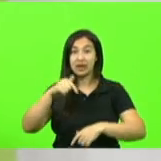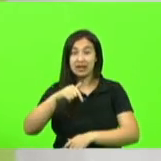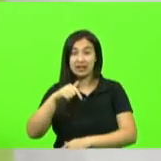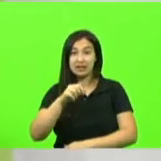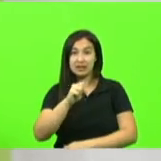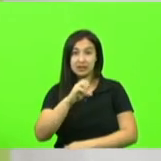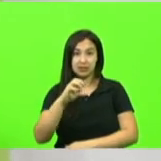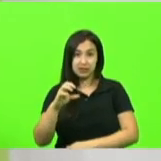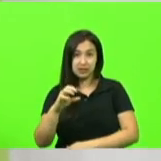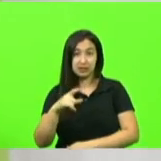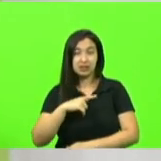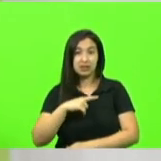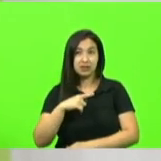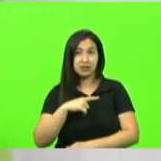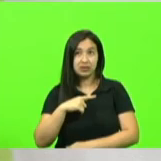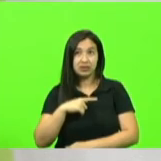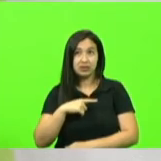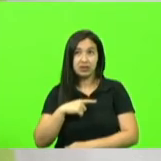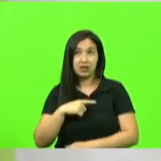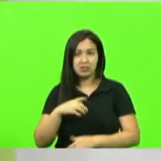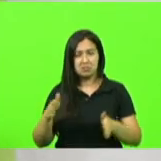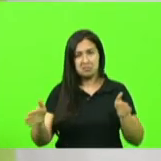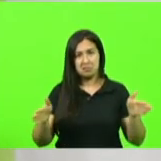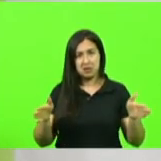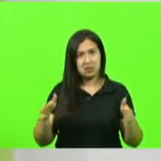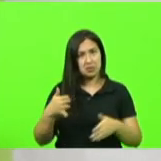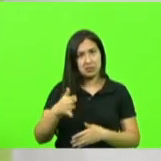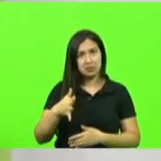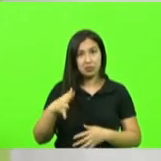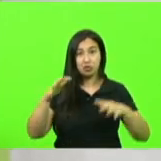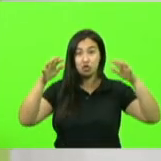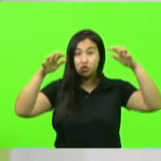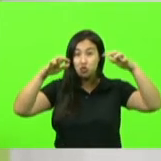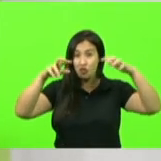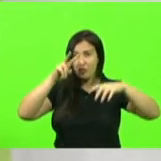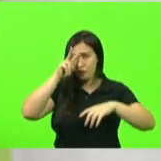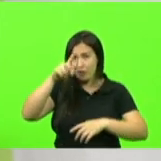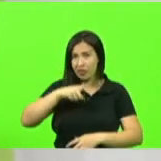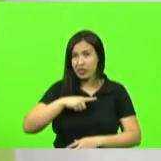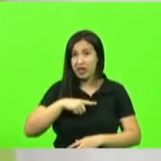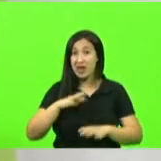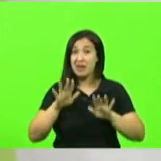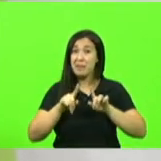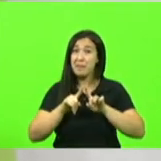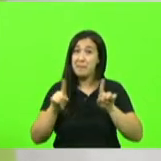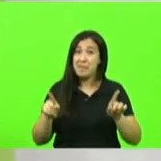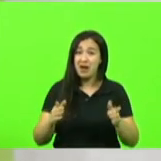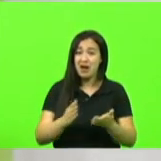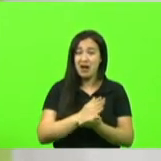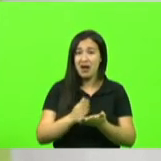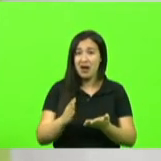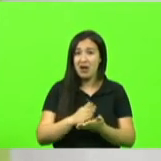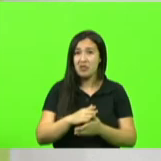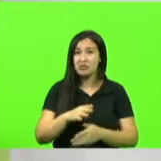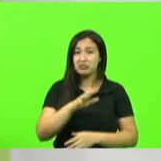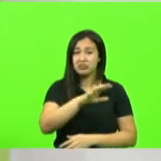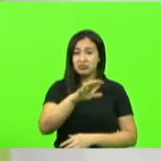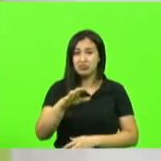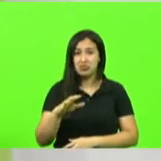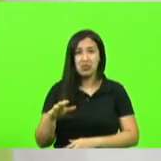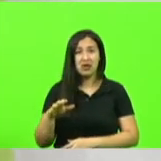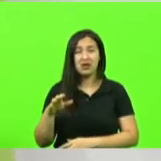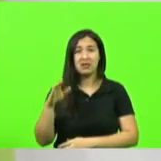estado nós temos um período tivemos um período muito bom de chuvas mas em outras regiões aí do país como é um sistema